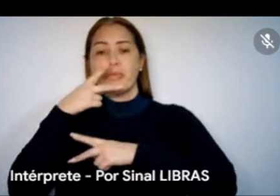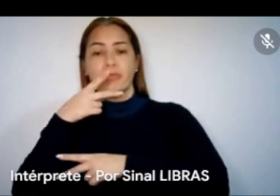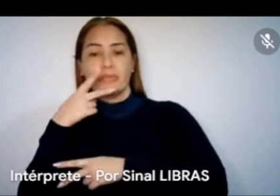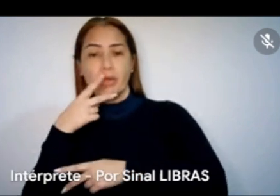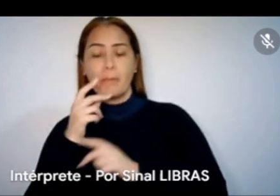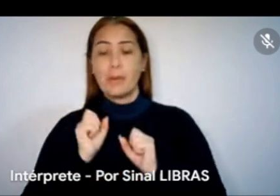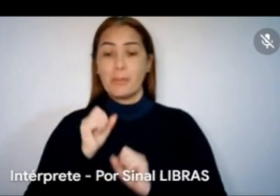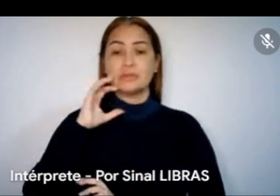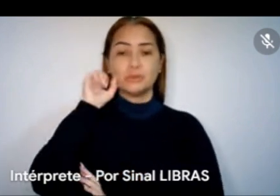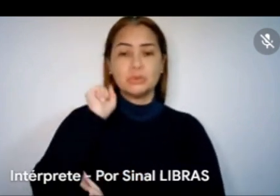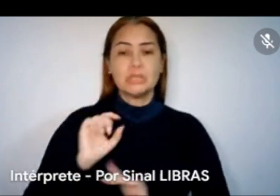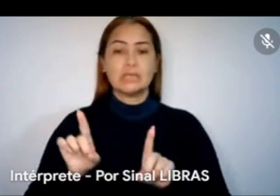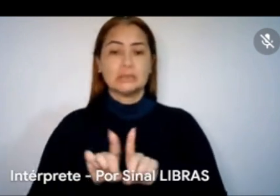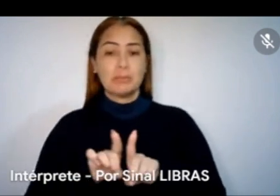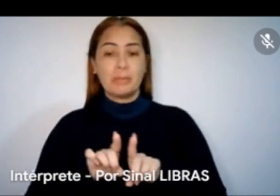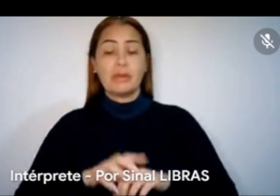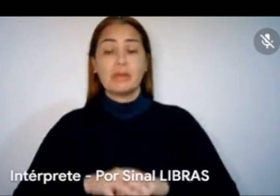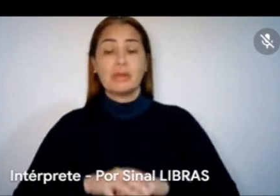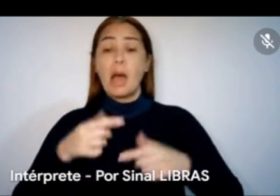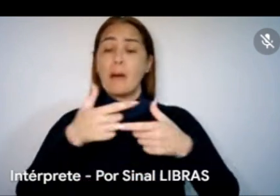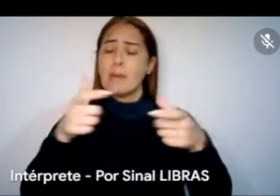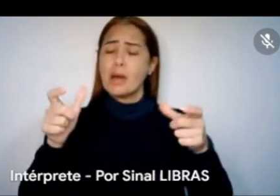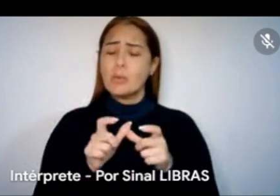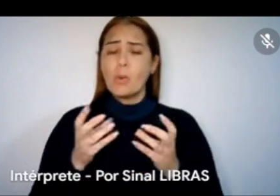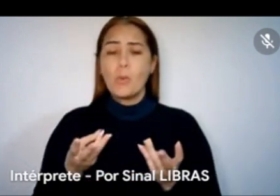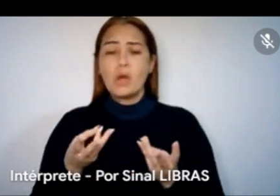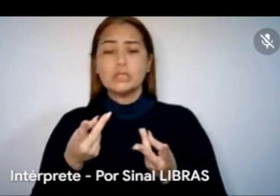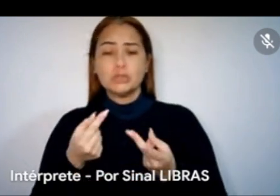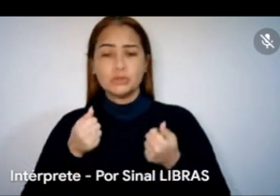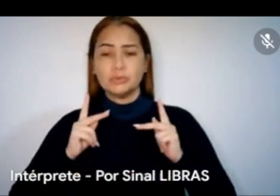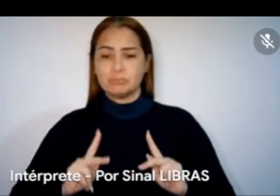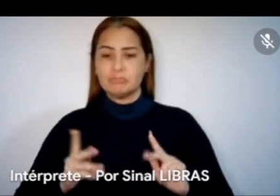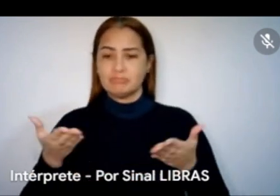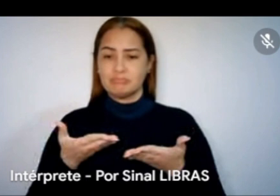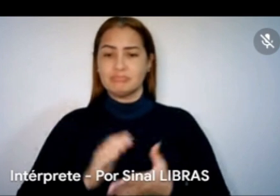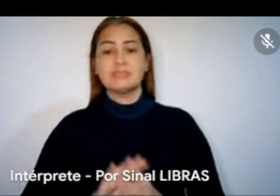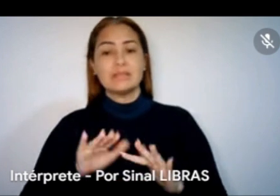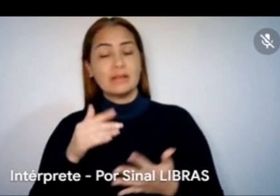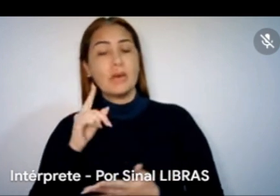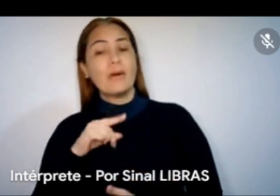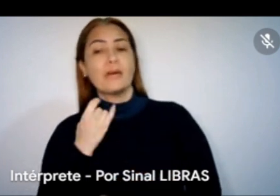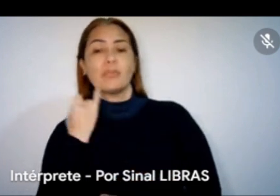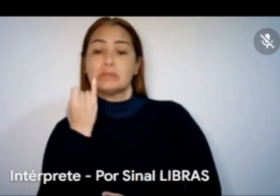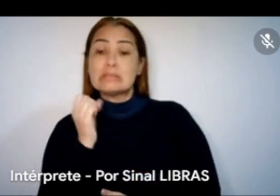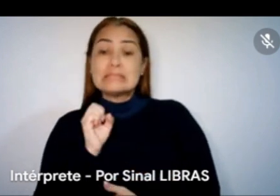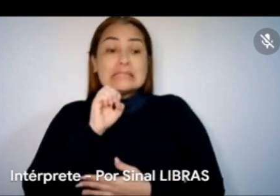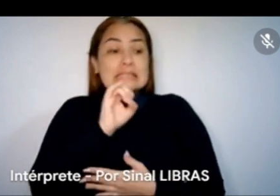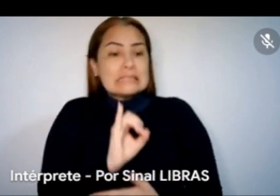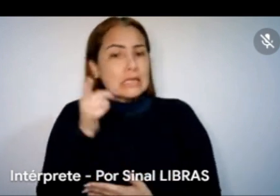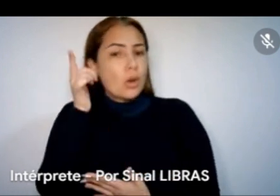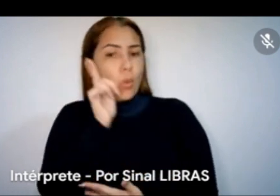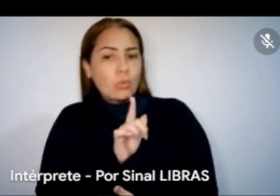a maior quantidade de pessoas possíveis hoje, tá? Então, assim, é importante, se você acha que não vai conseguir concluir o